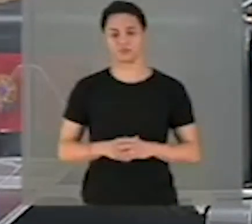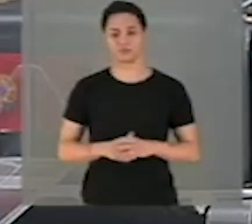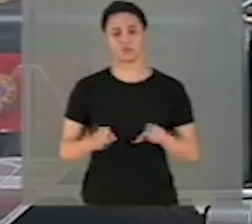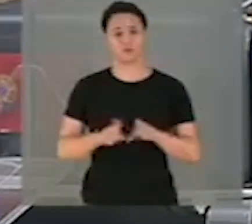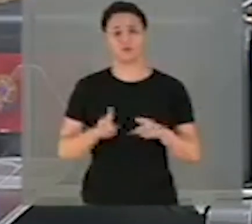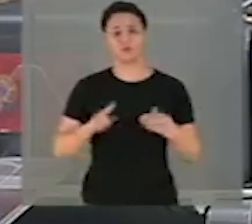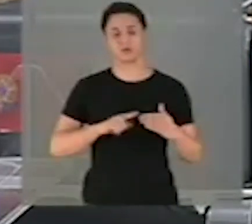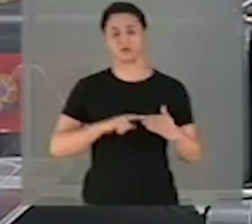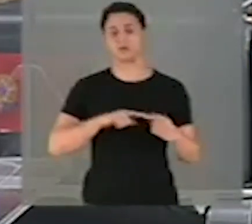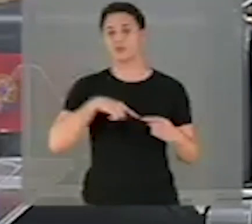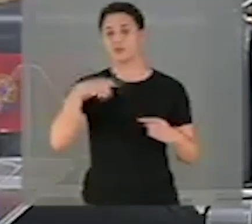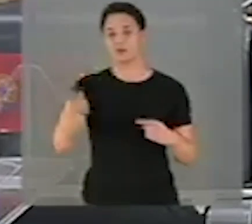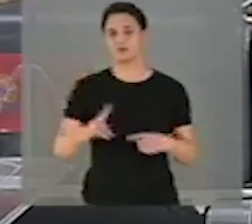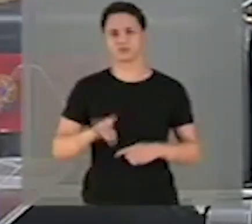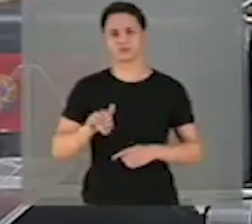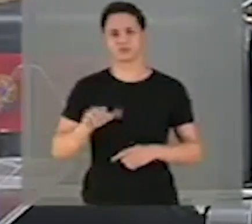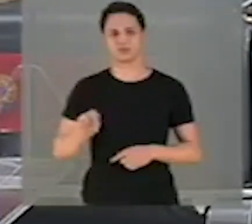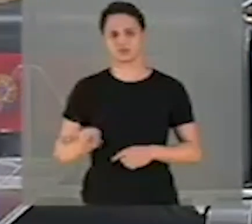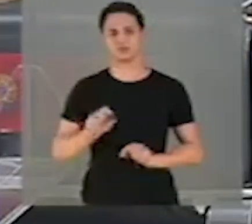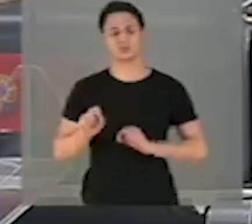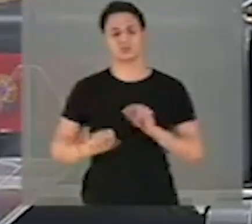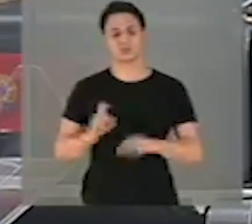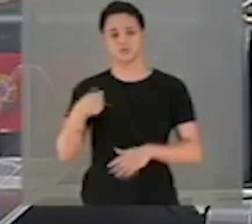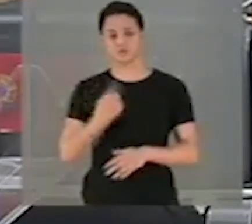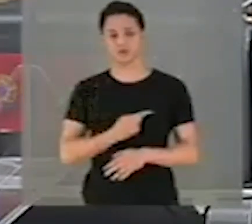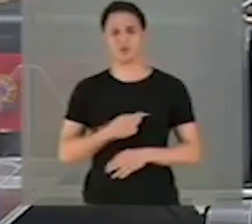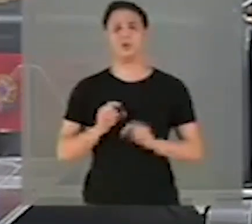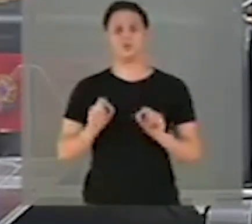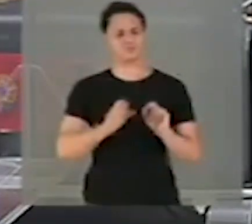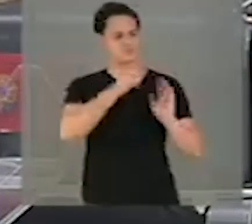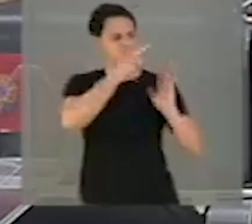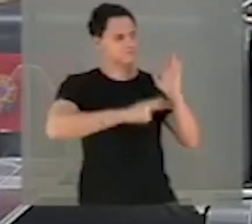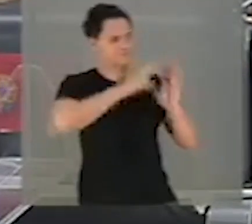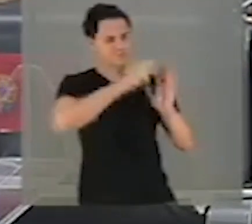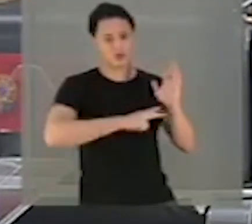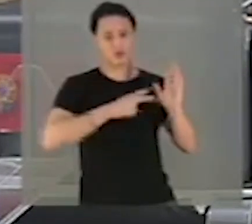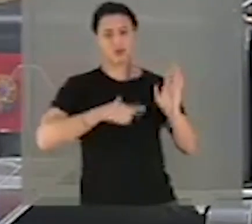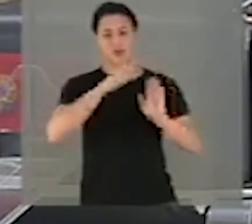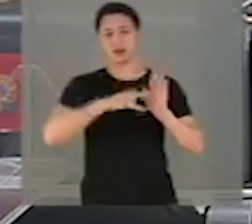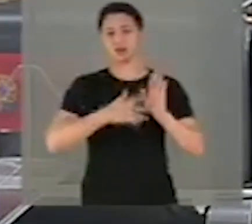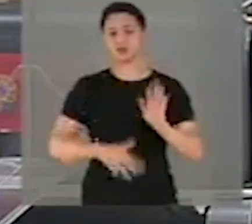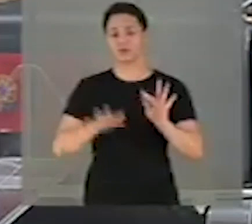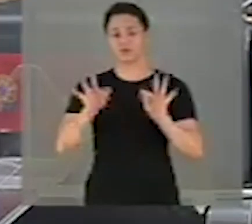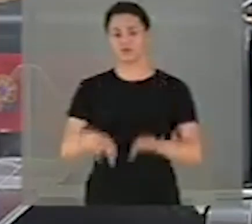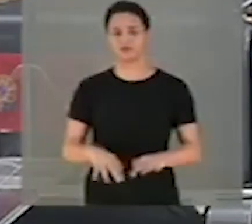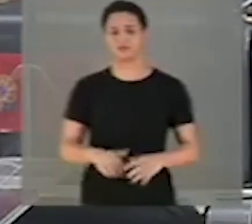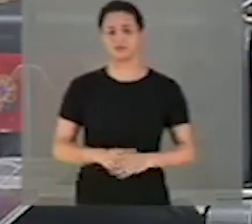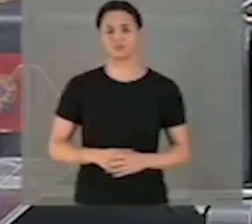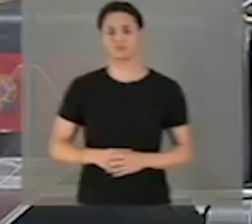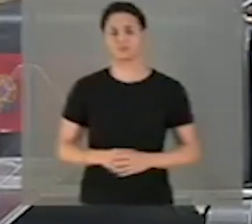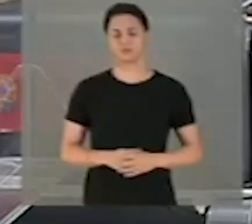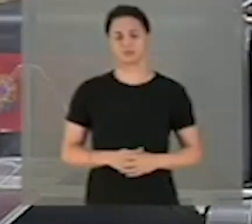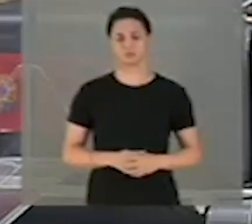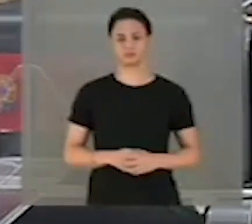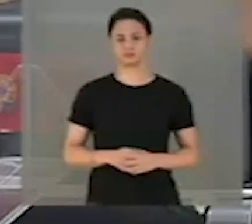próximos dias, quando estaremos nos debruçando na análise do relatório final. E aí,